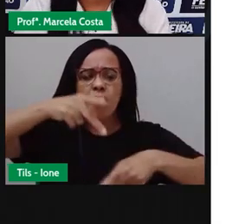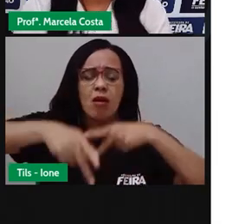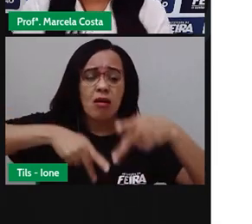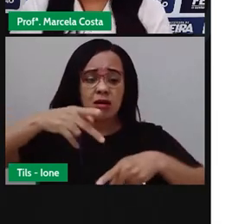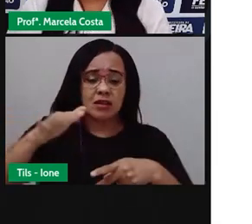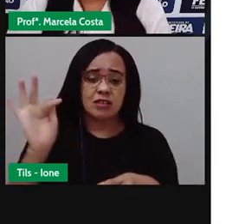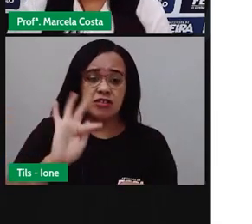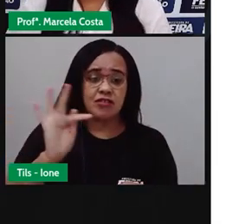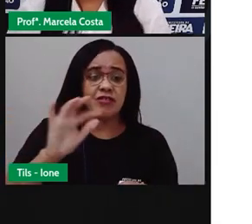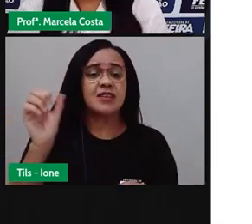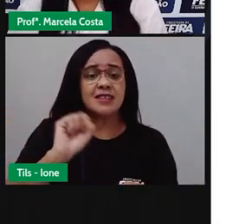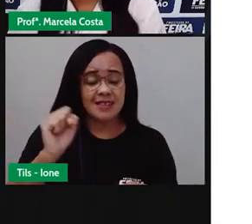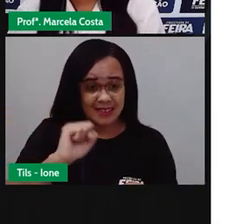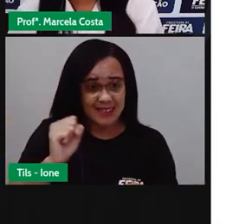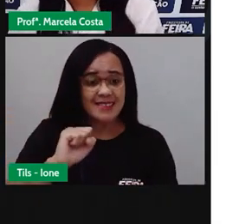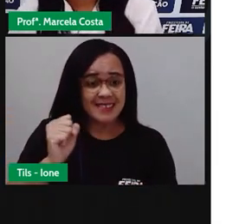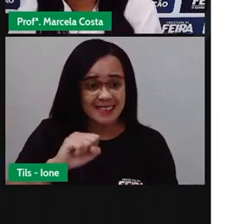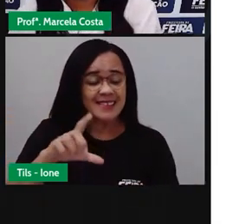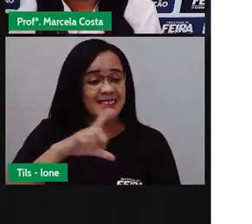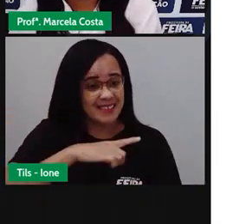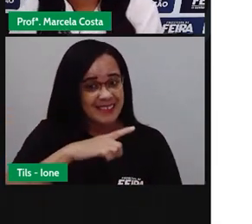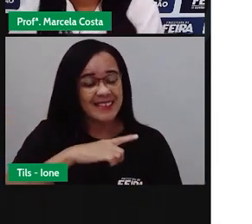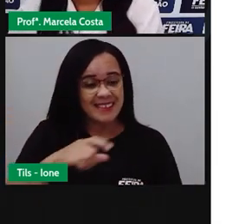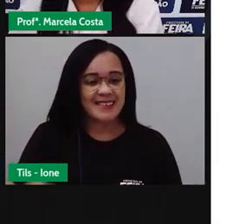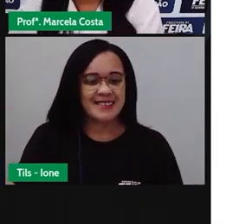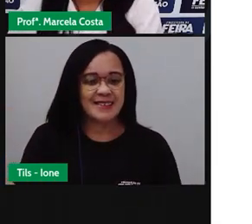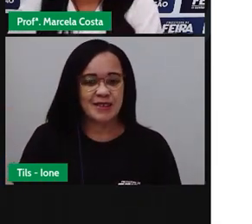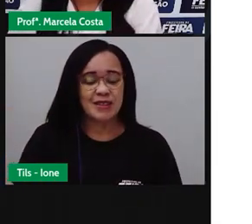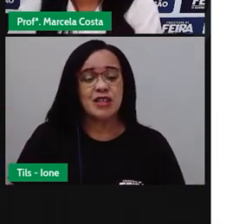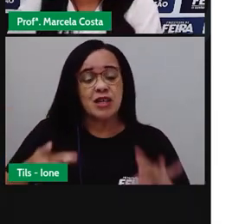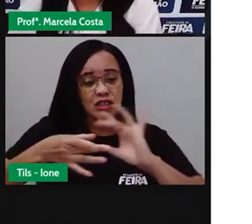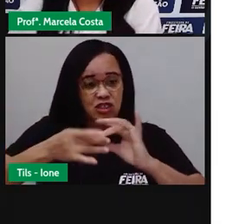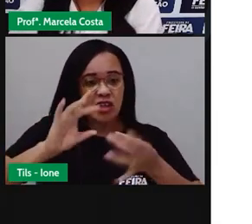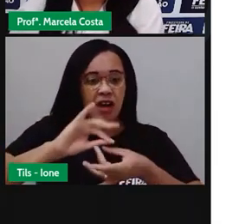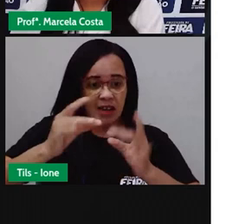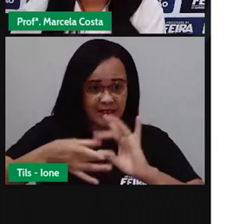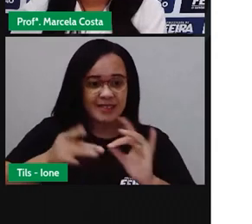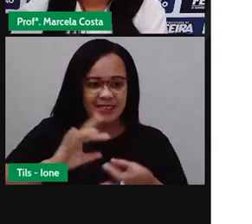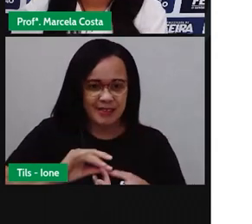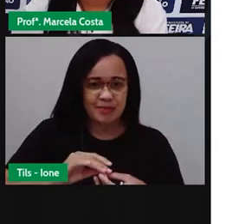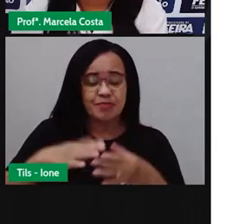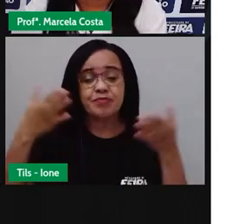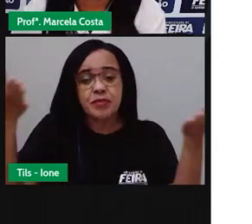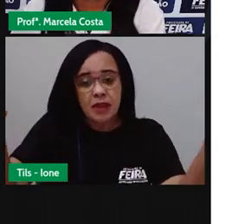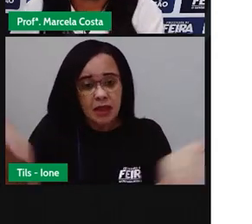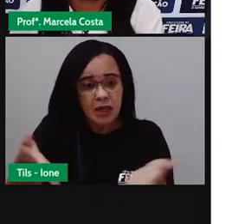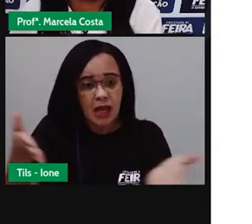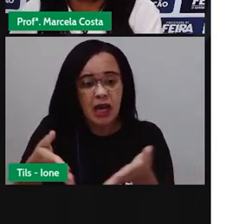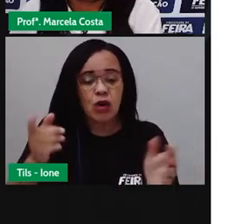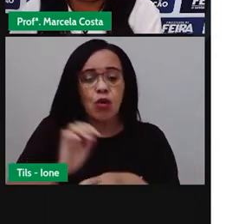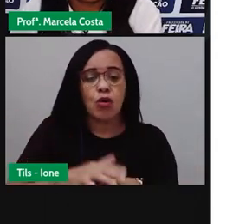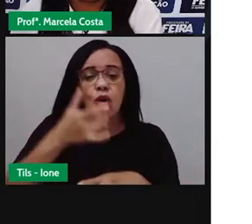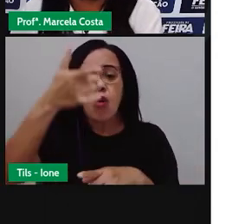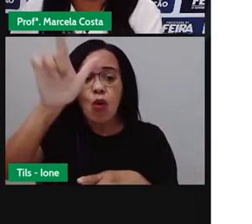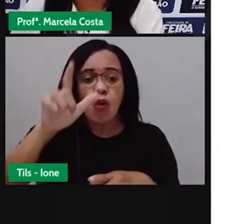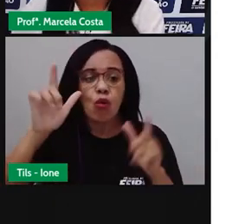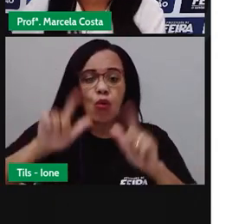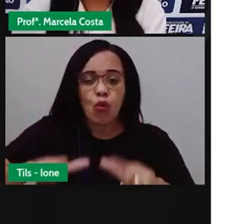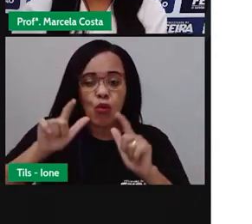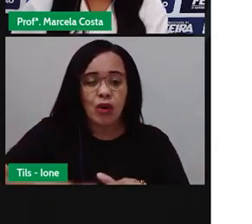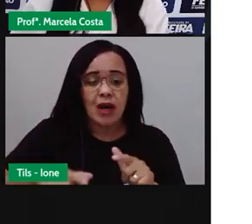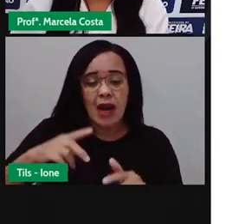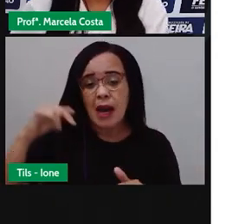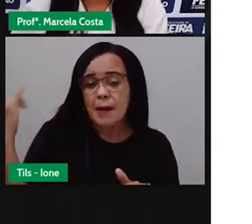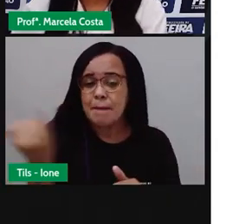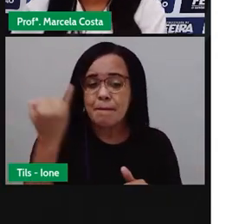Agora, crianças, eu quero mostrar para vocês um vídeo que mostra para a gente um lugar muito importante aqui da nossa cidade, que é